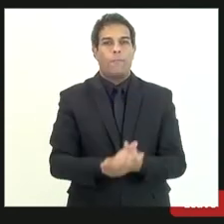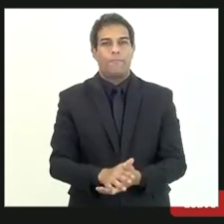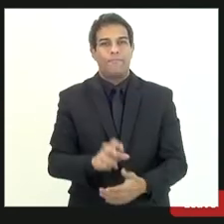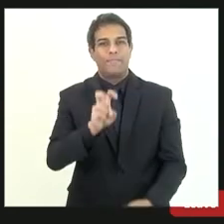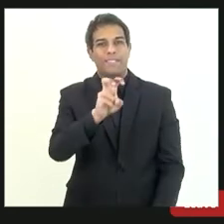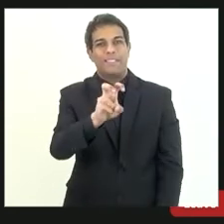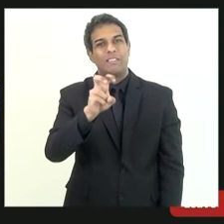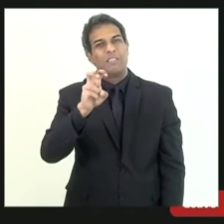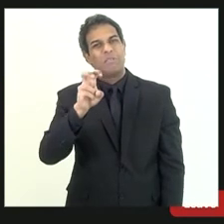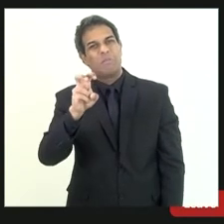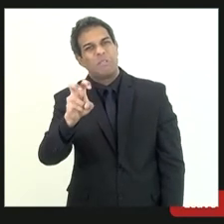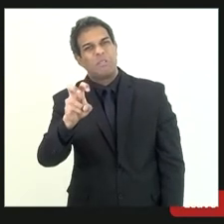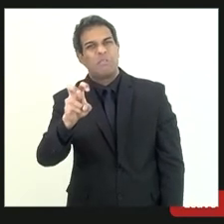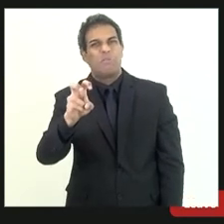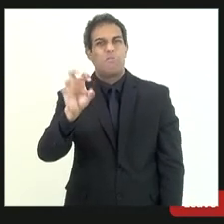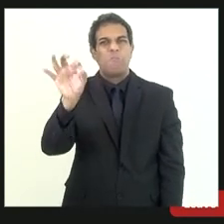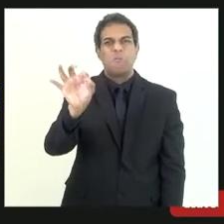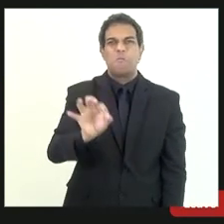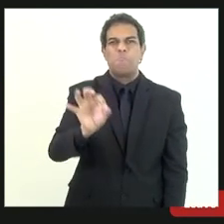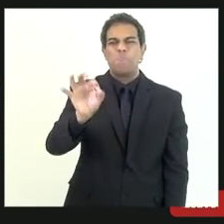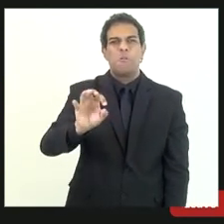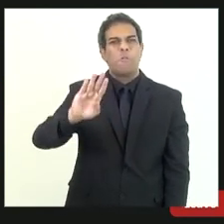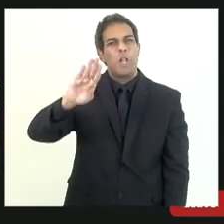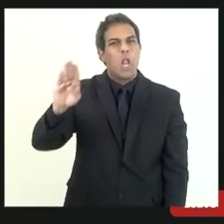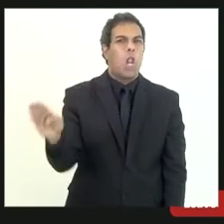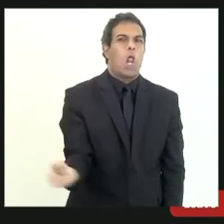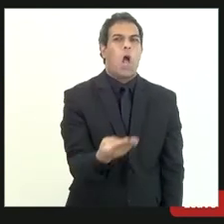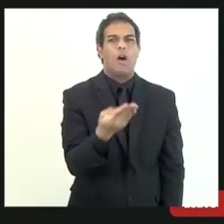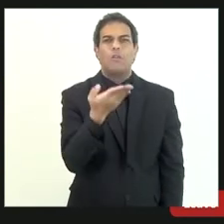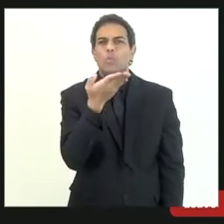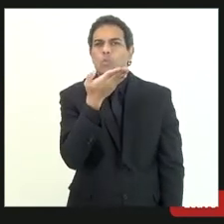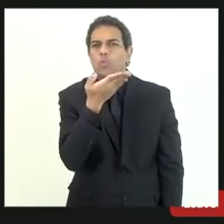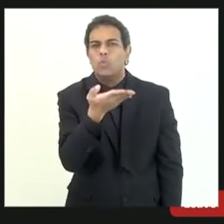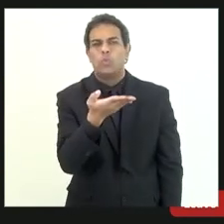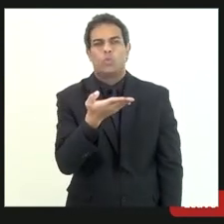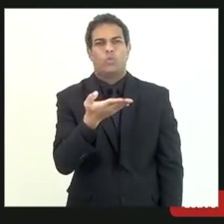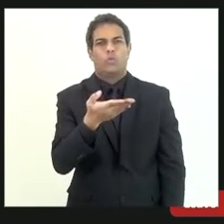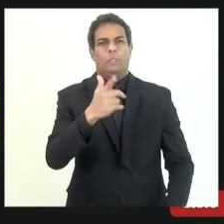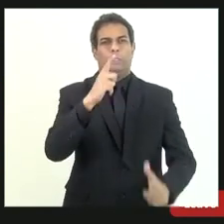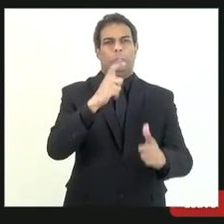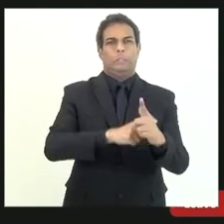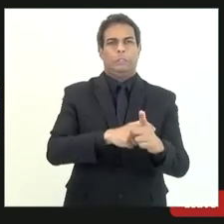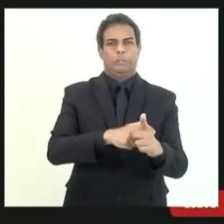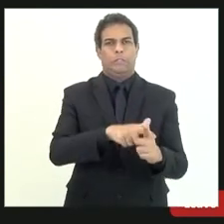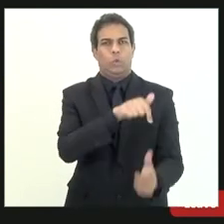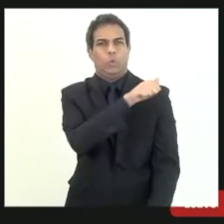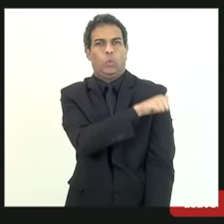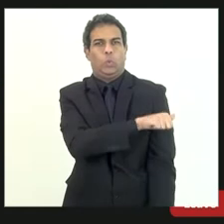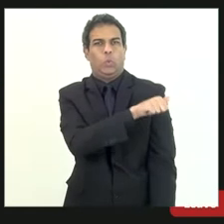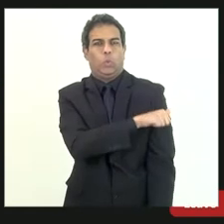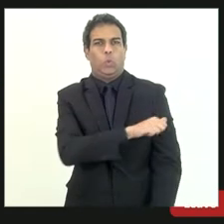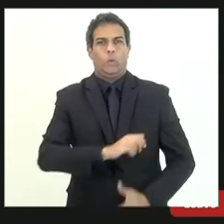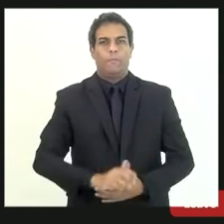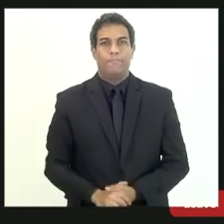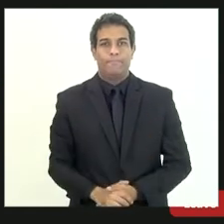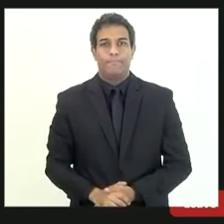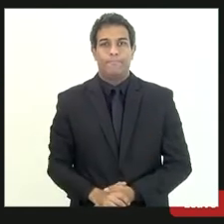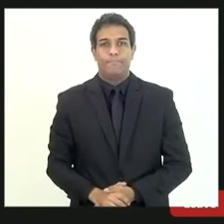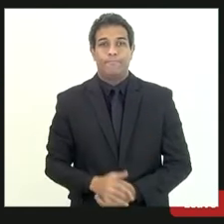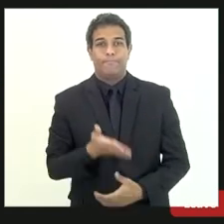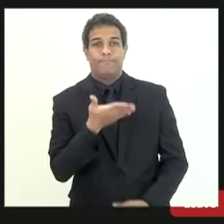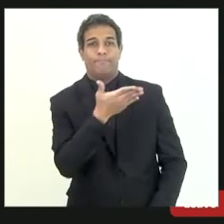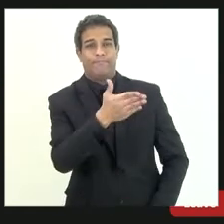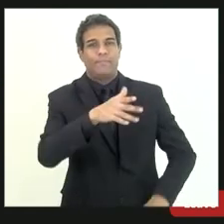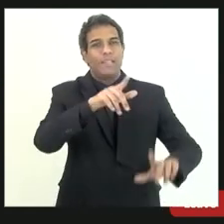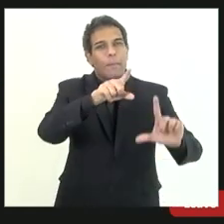algo em torno de 55 bilhões de reais e quando a gente olha para esses